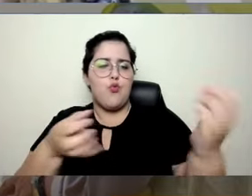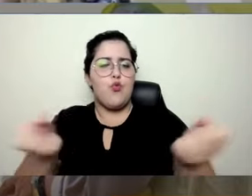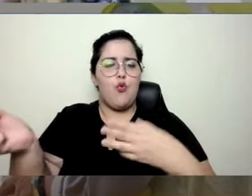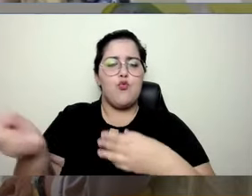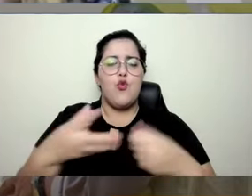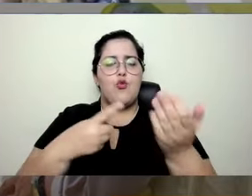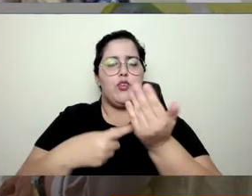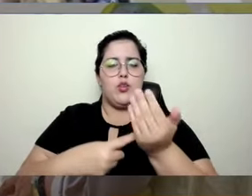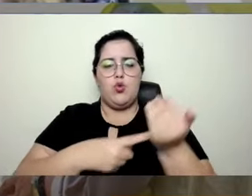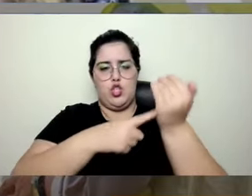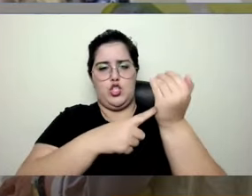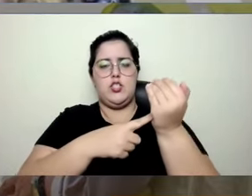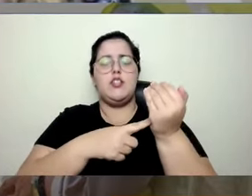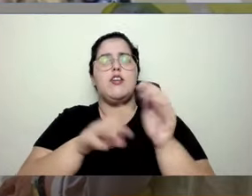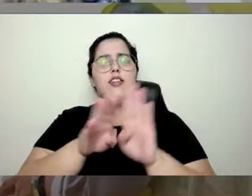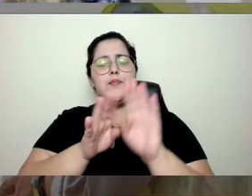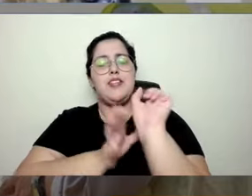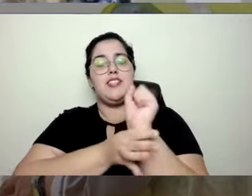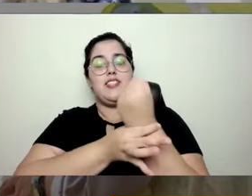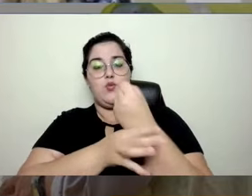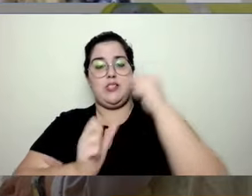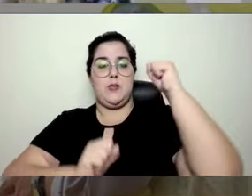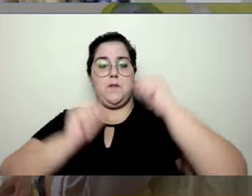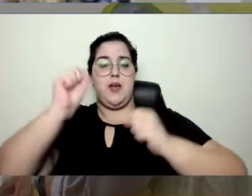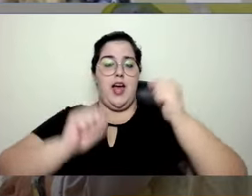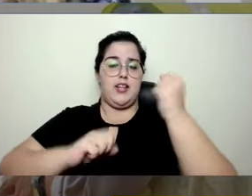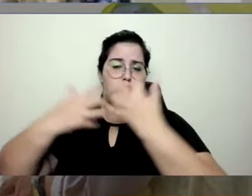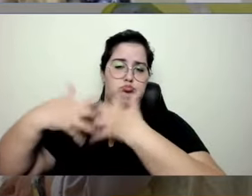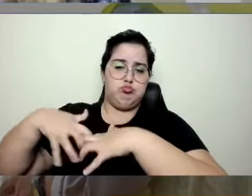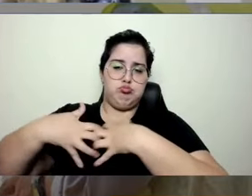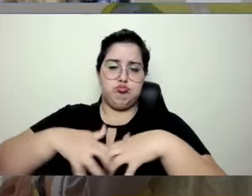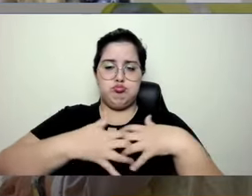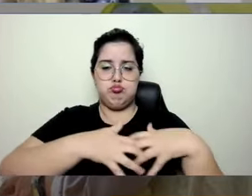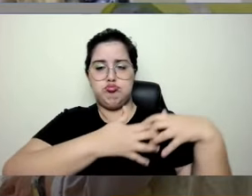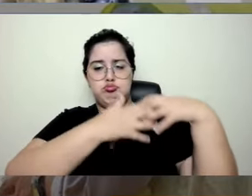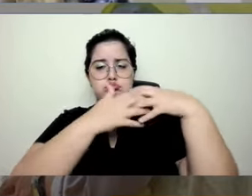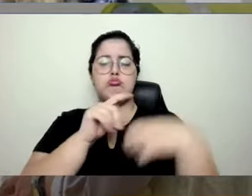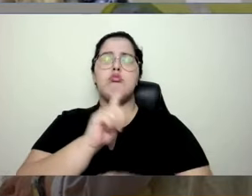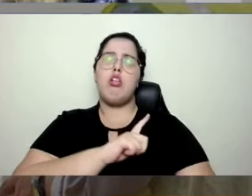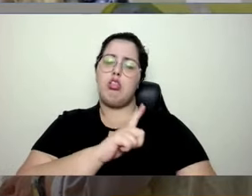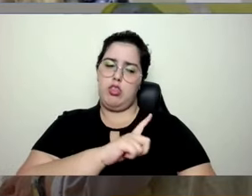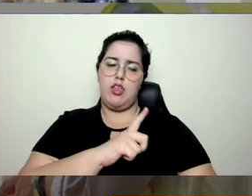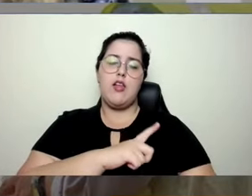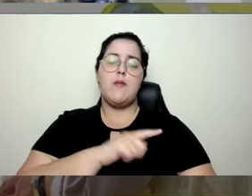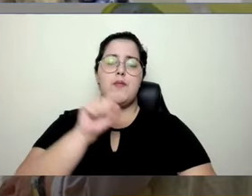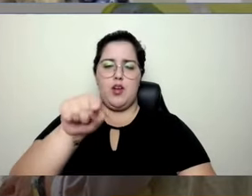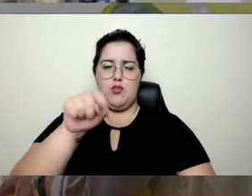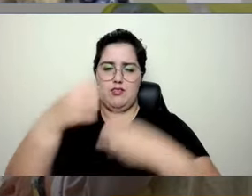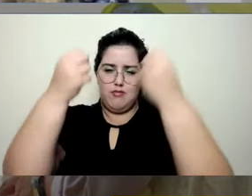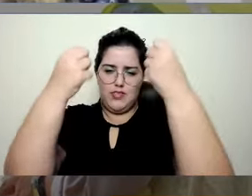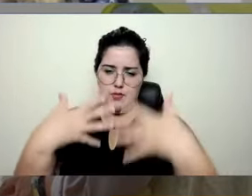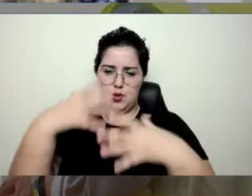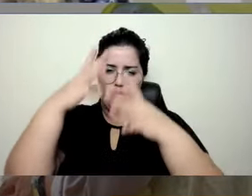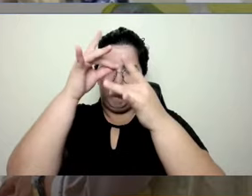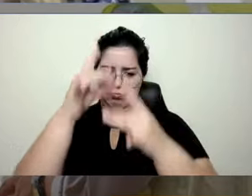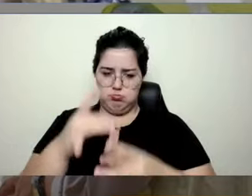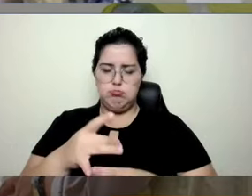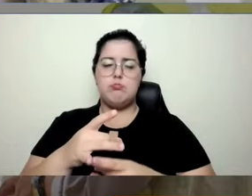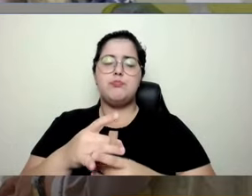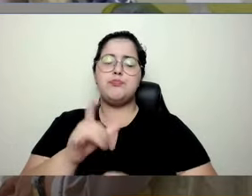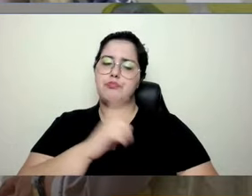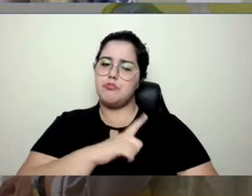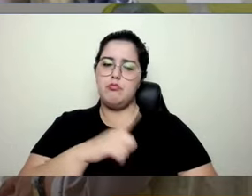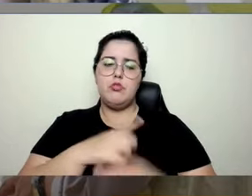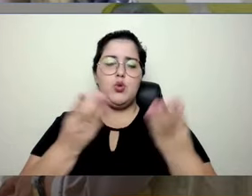Tecnologias para segurança de máquinas e equipamentos. Mas, assim, diante disso que você detalhou, como muita